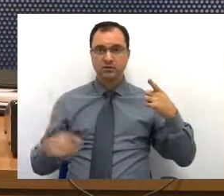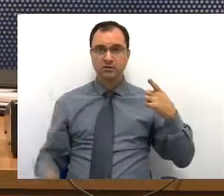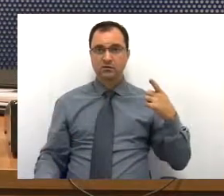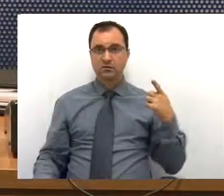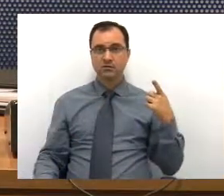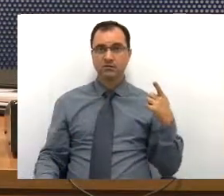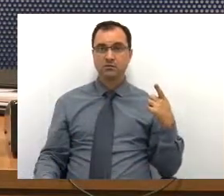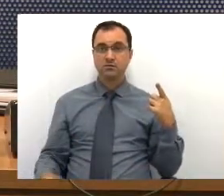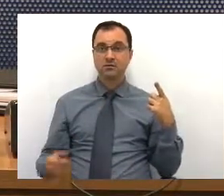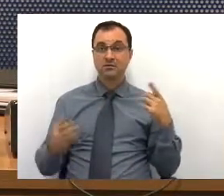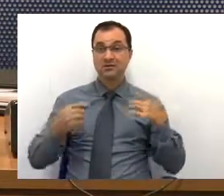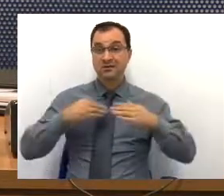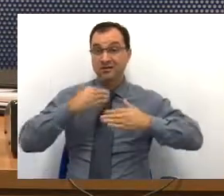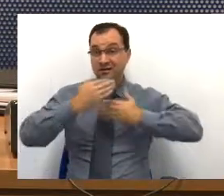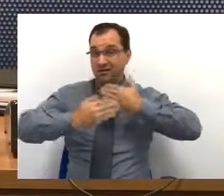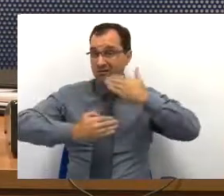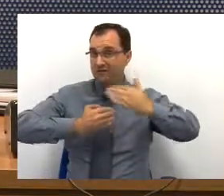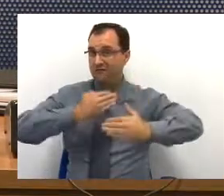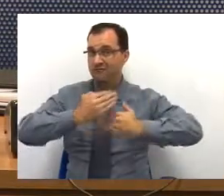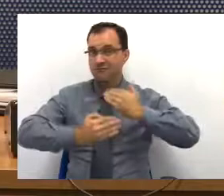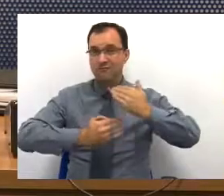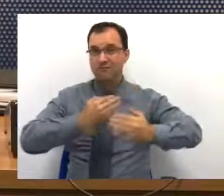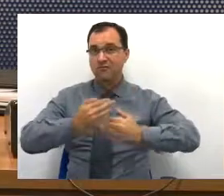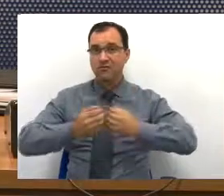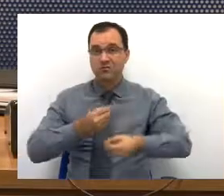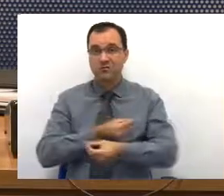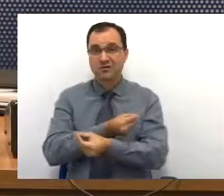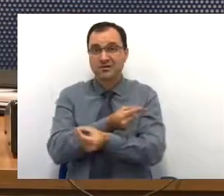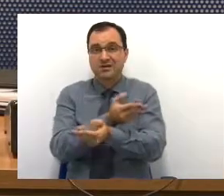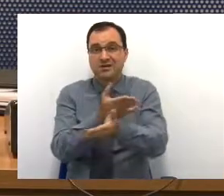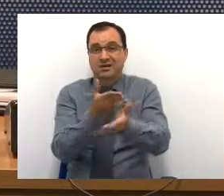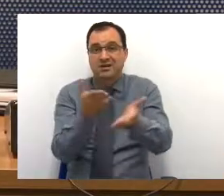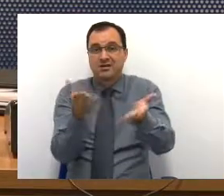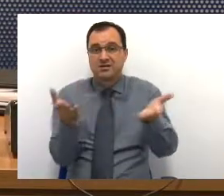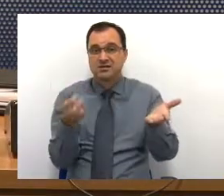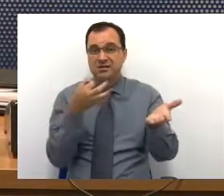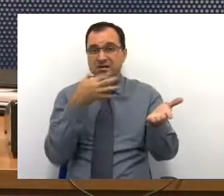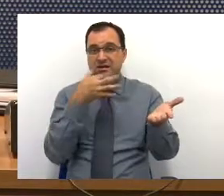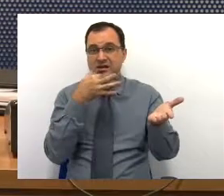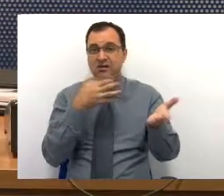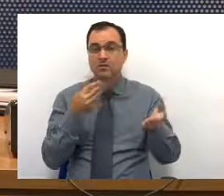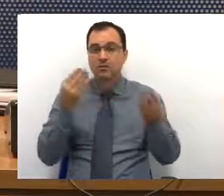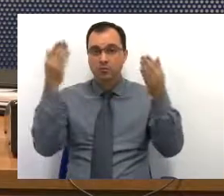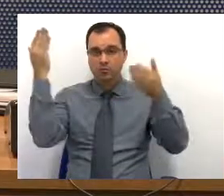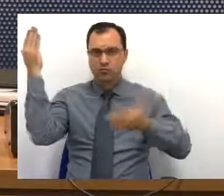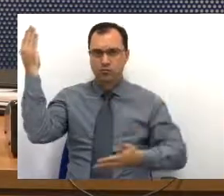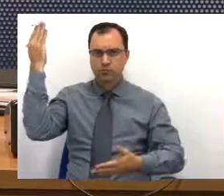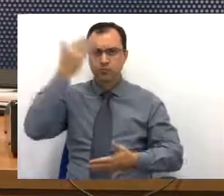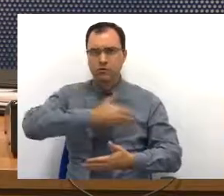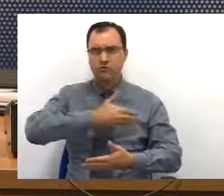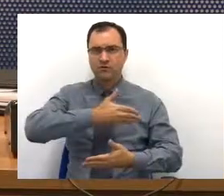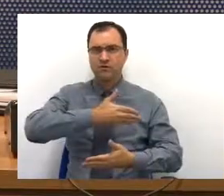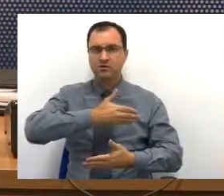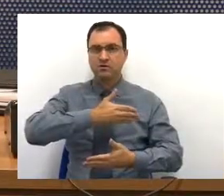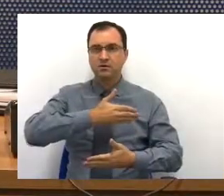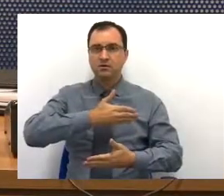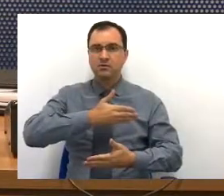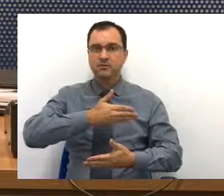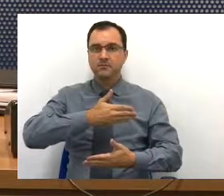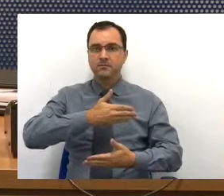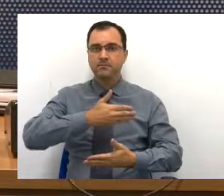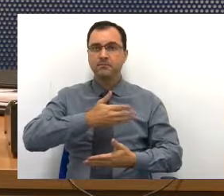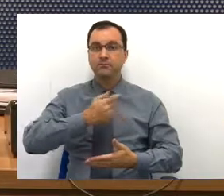uma evolução da dispensação de medicamentos para provar que